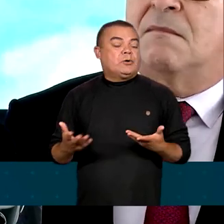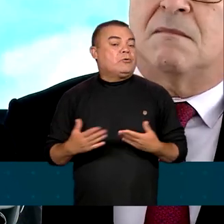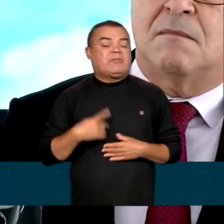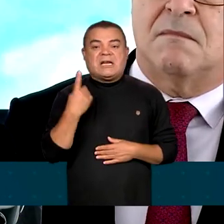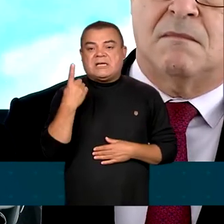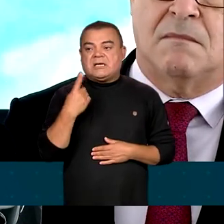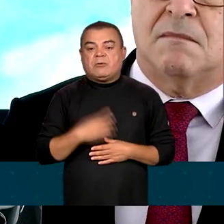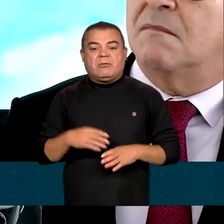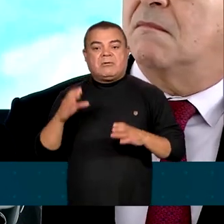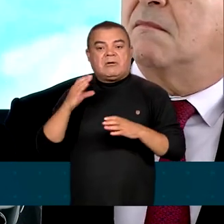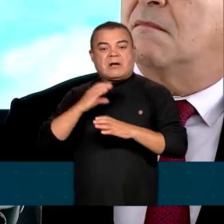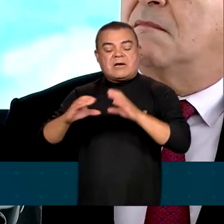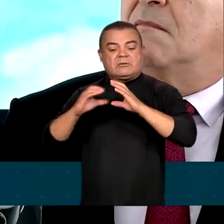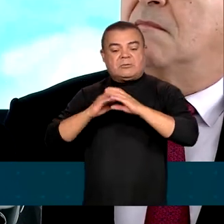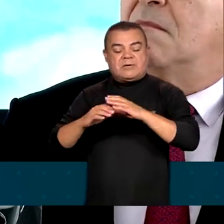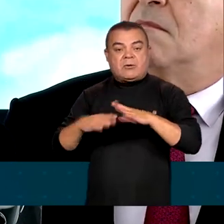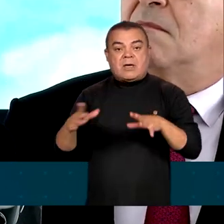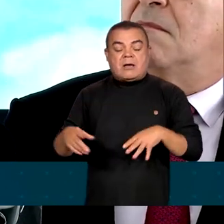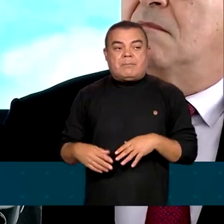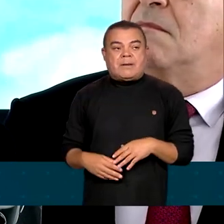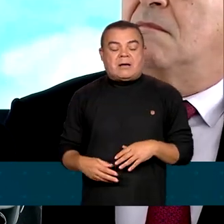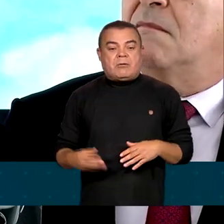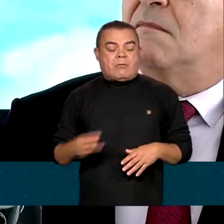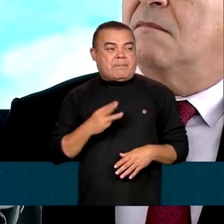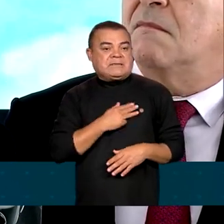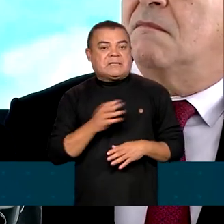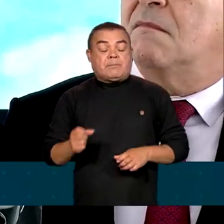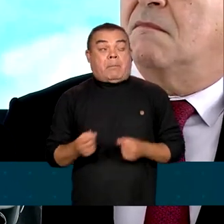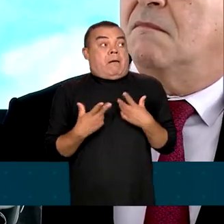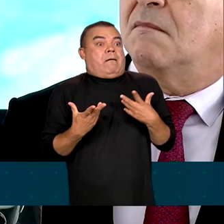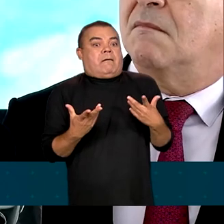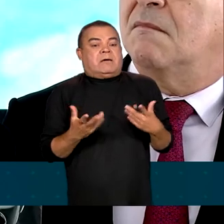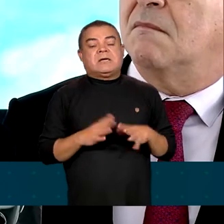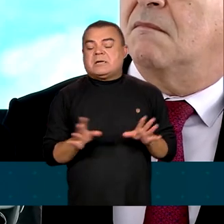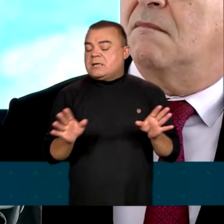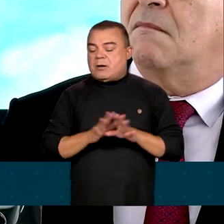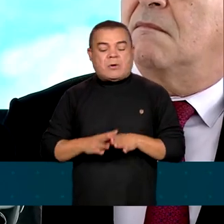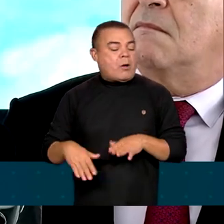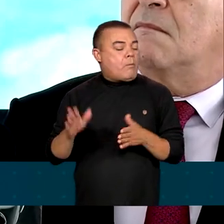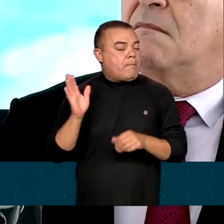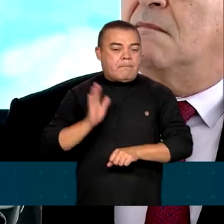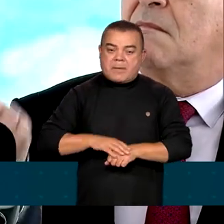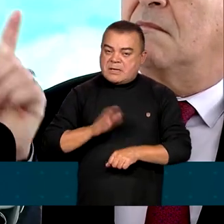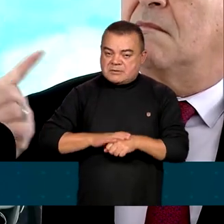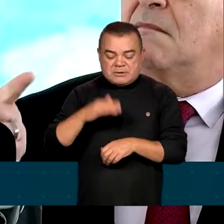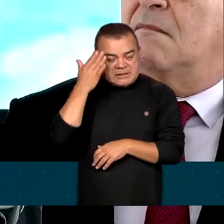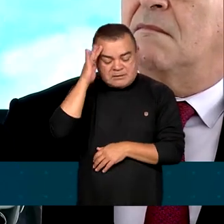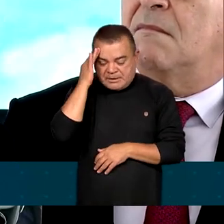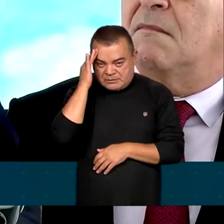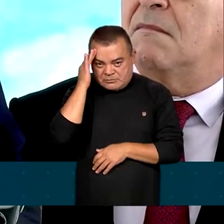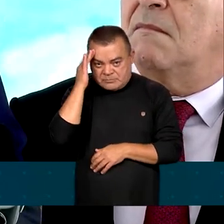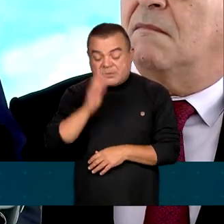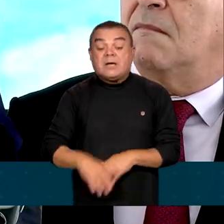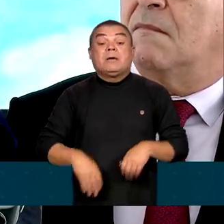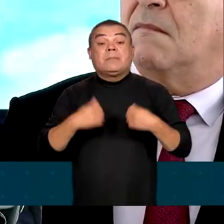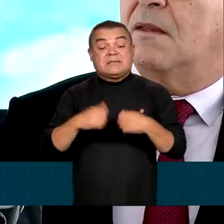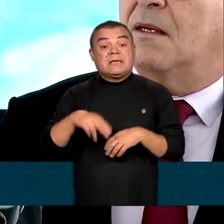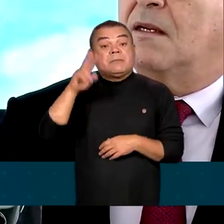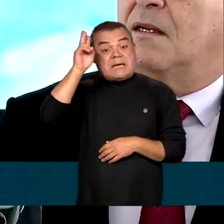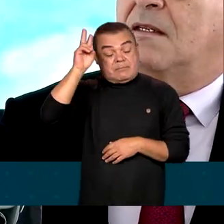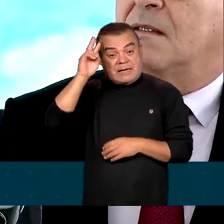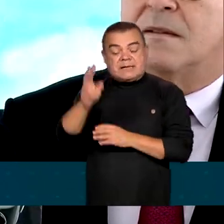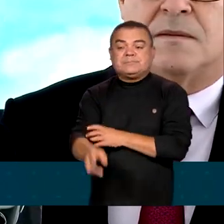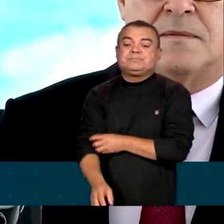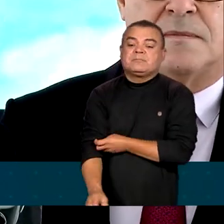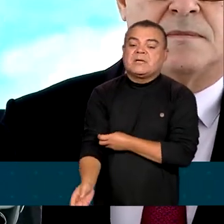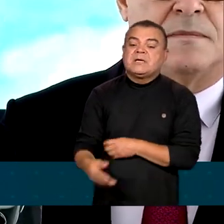para causar surpresa ao presidente, e é o mesmo, posso lhe garantir, é o mesmo entendimento dele. Temos que lembrar que foi